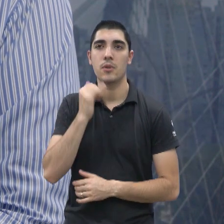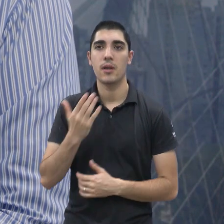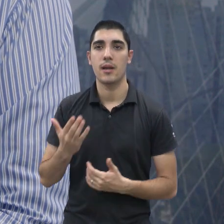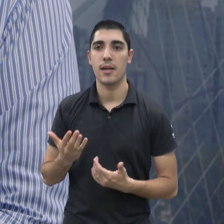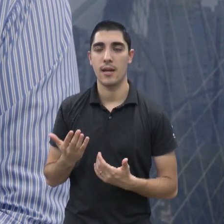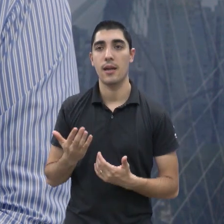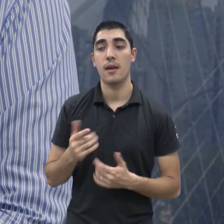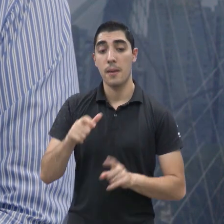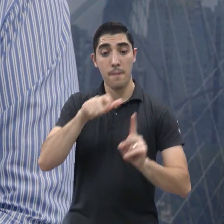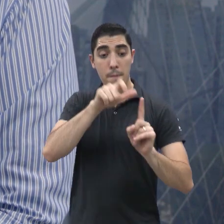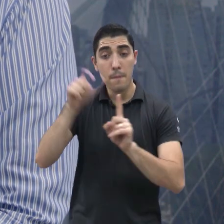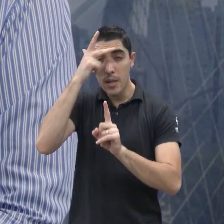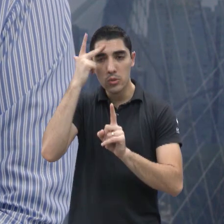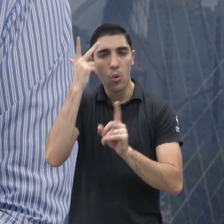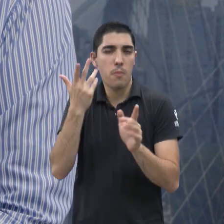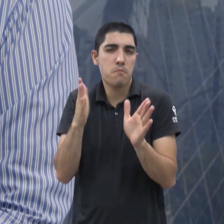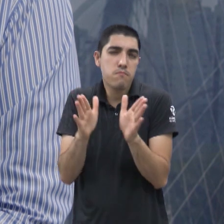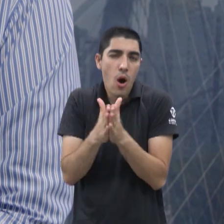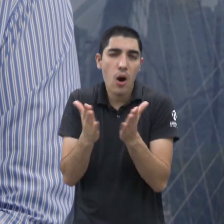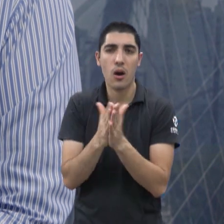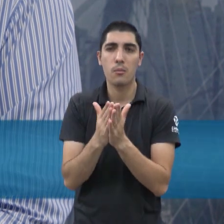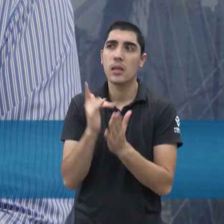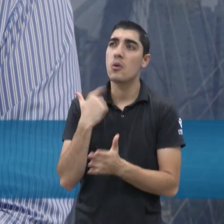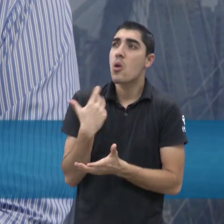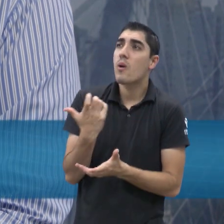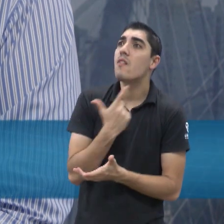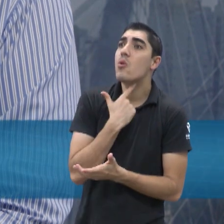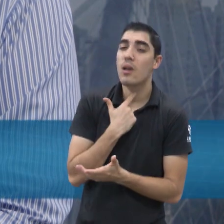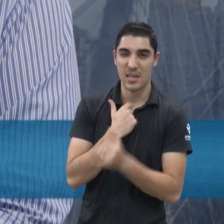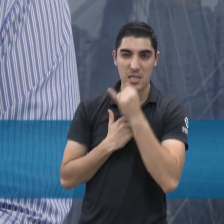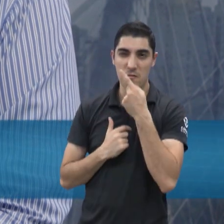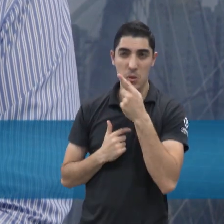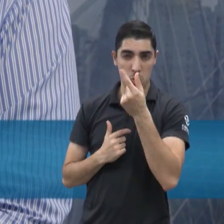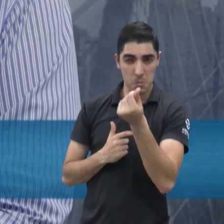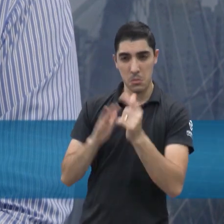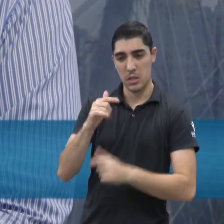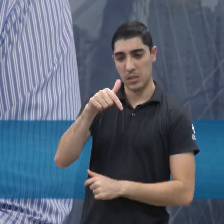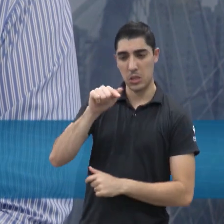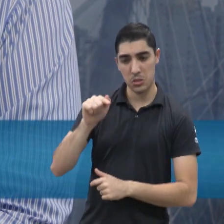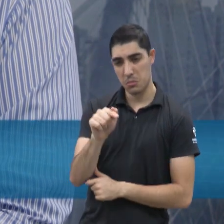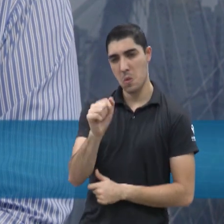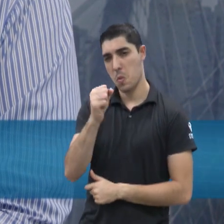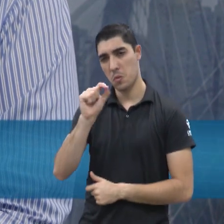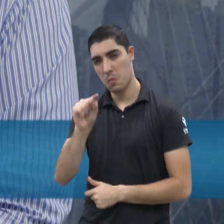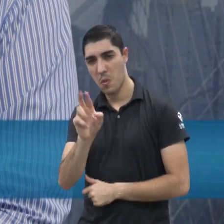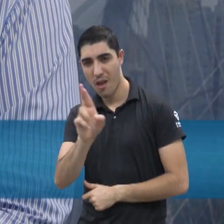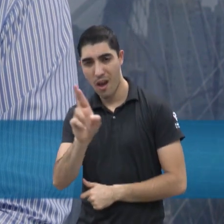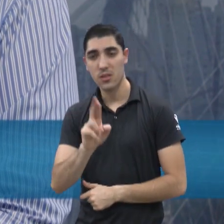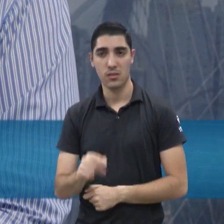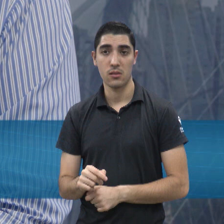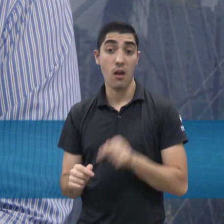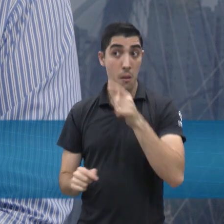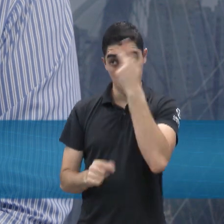nos consumidores de baixa renda, né? Porque, como ele falou, 7 mil, 8 mil reais, claro que é bastante acessível para